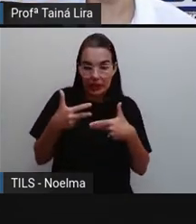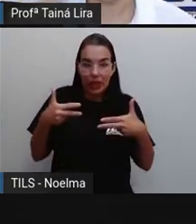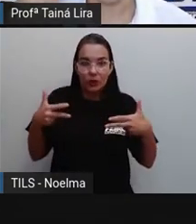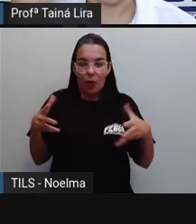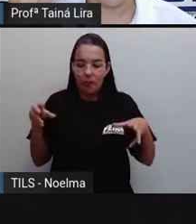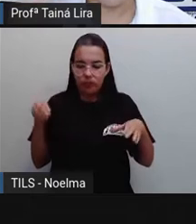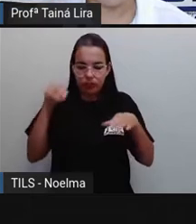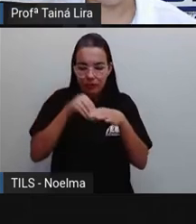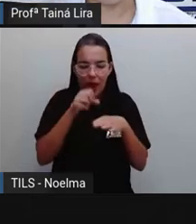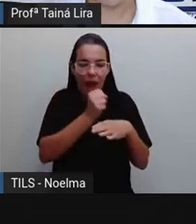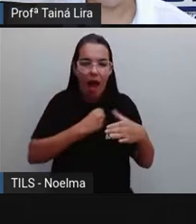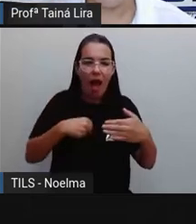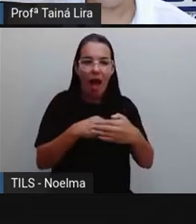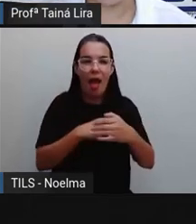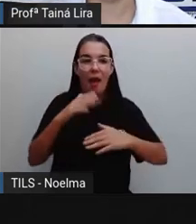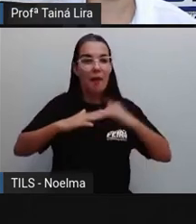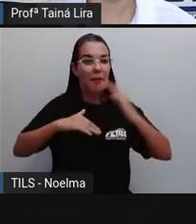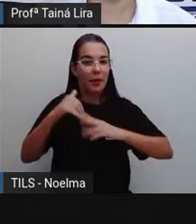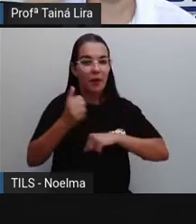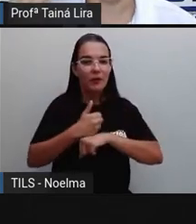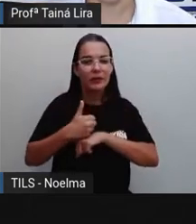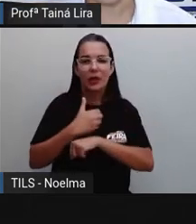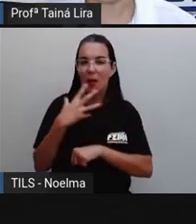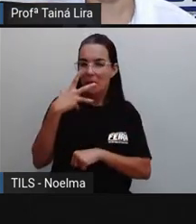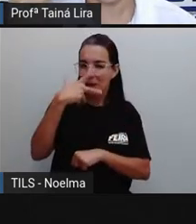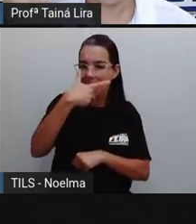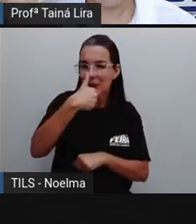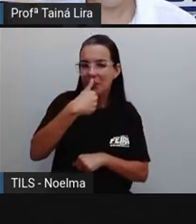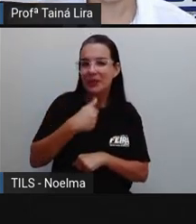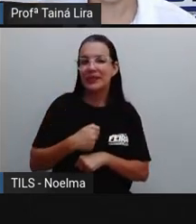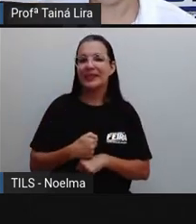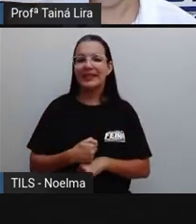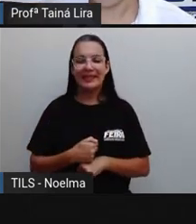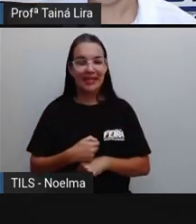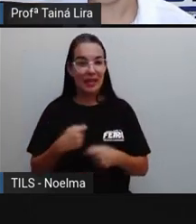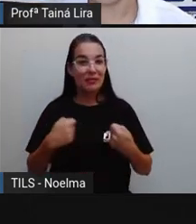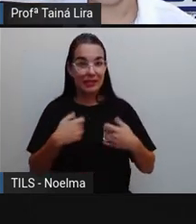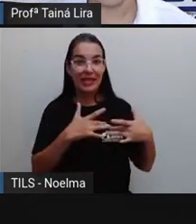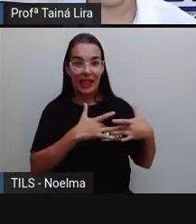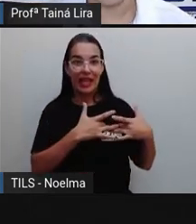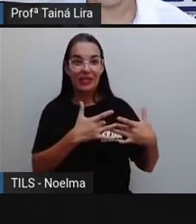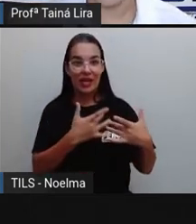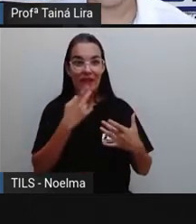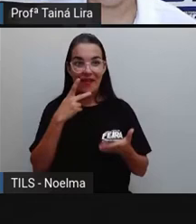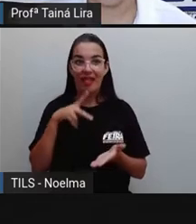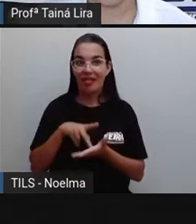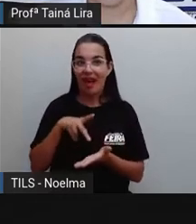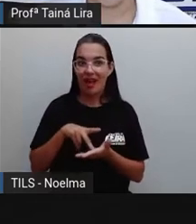aí bem, bem bonita e tem que se dedicar bastante, né?